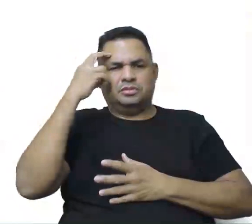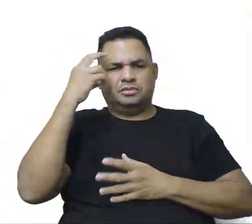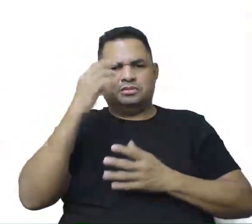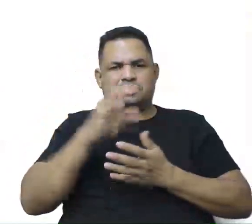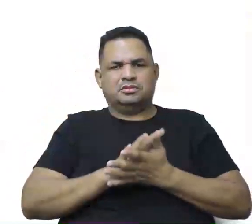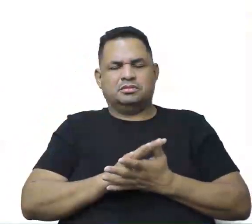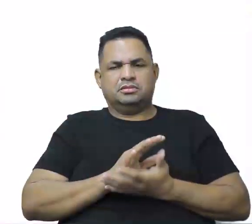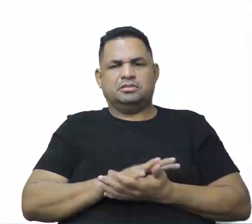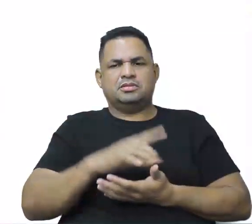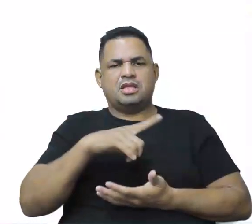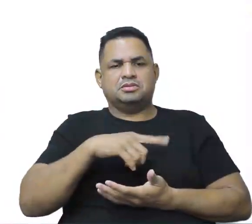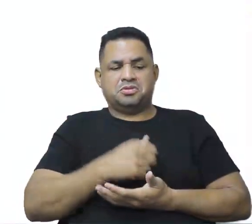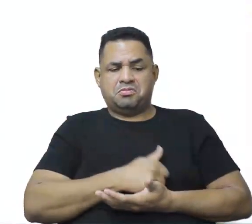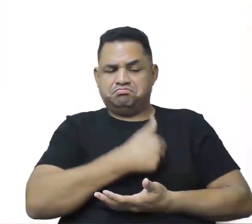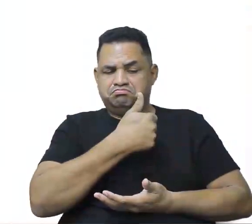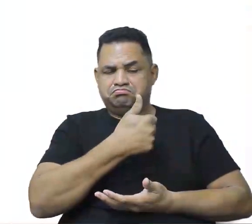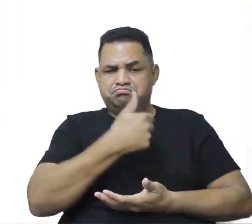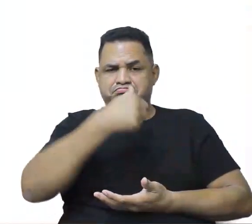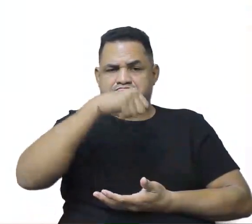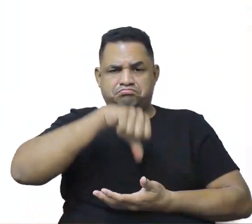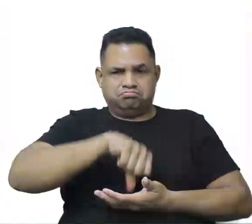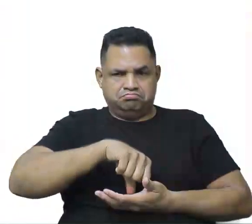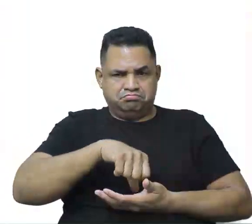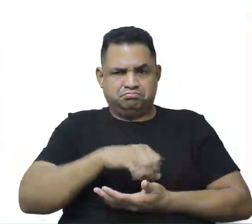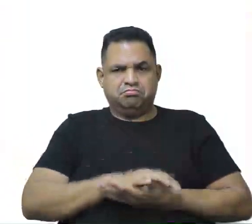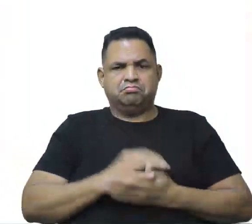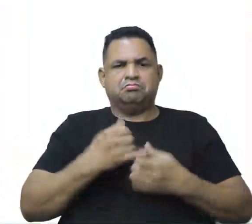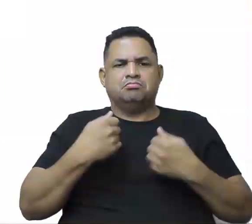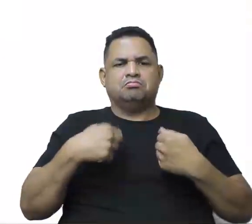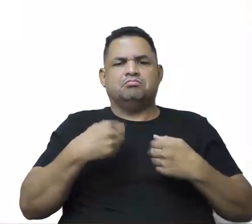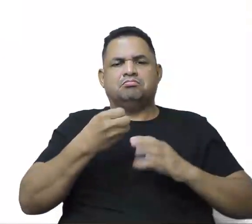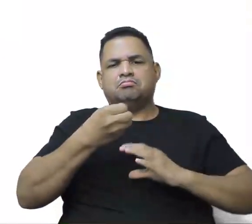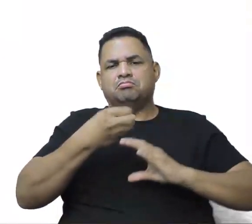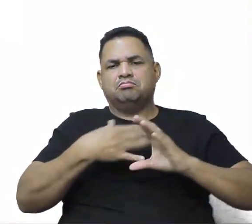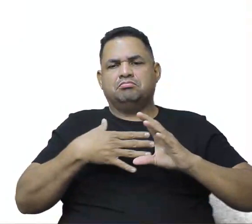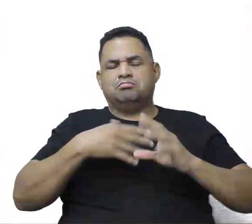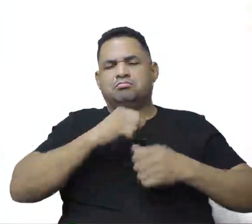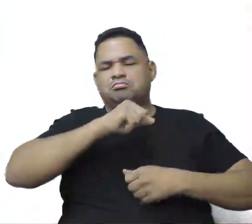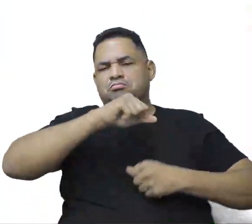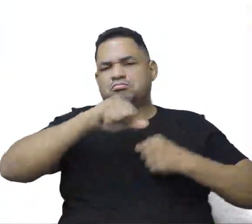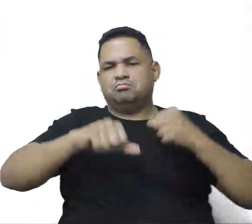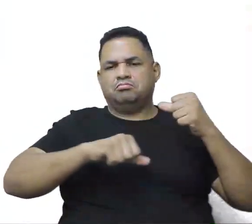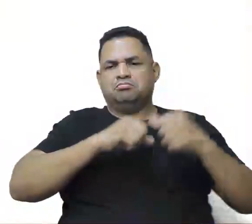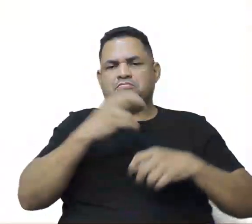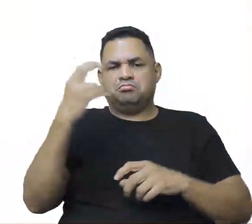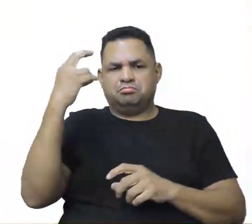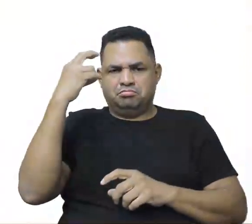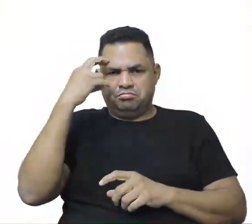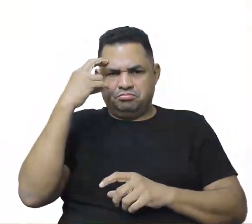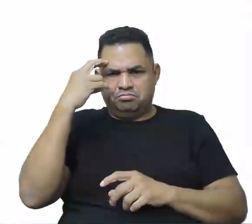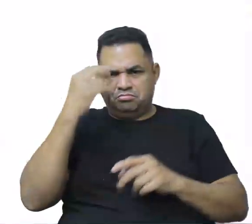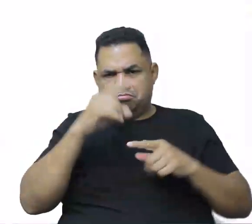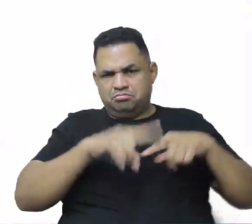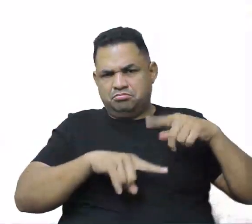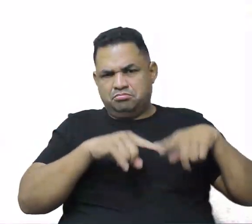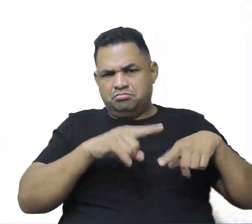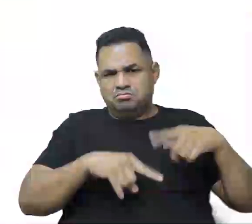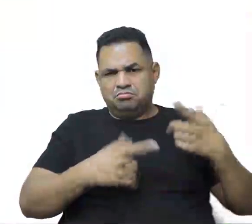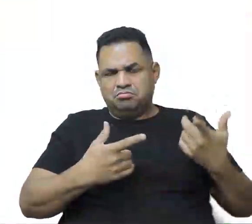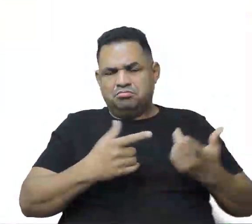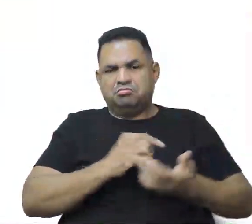com suas vantagens e desvantagens, pode ser caracterizada pela transformação da cultura em